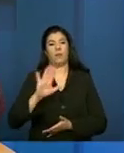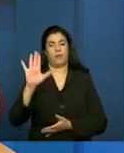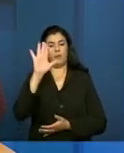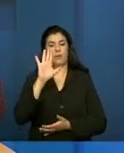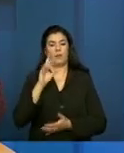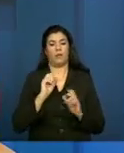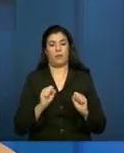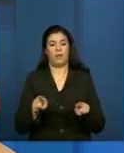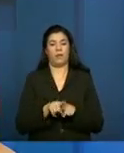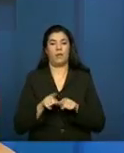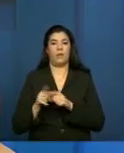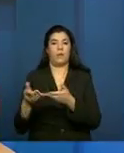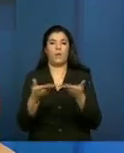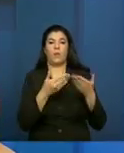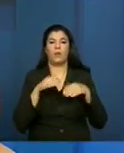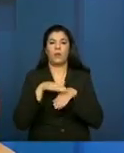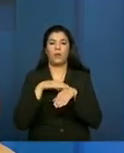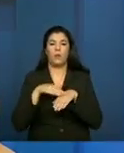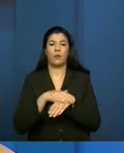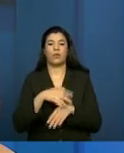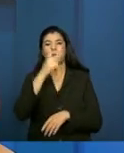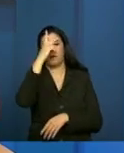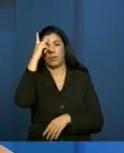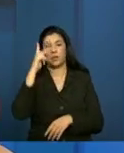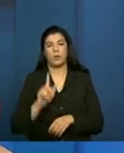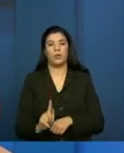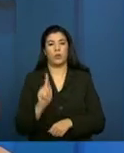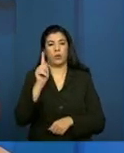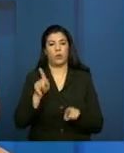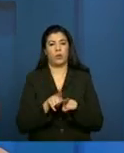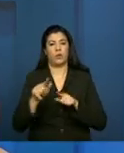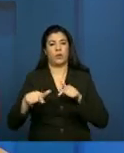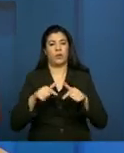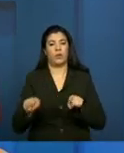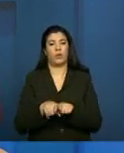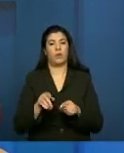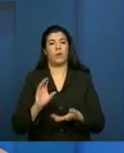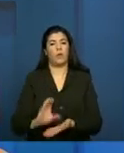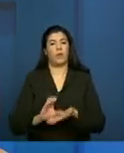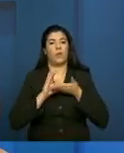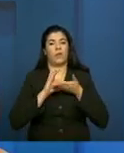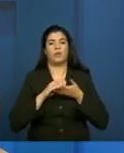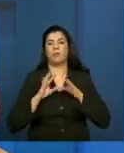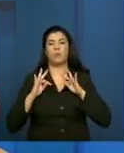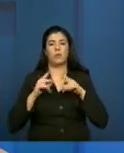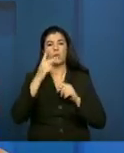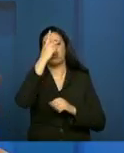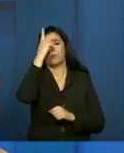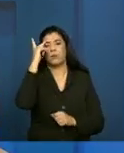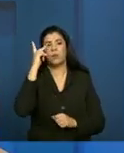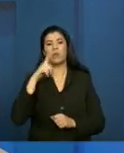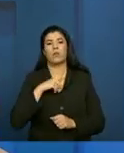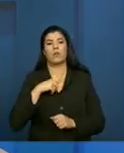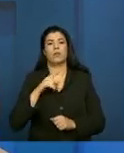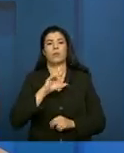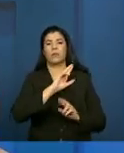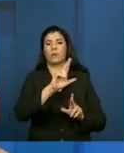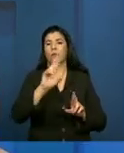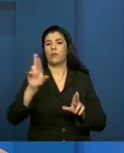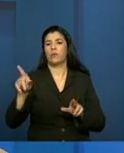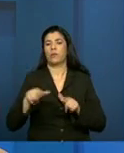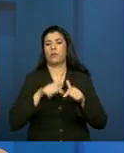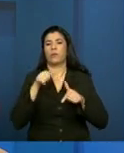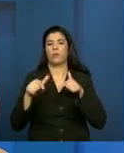podendo conversar um pouco com os gestores, com os trabalhadores, conselheiros, enfim, com todo o rol de pessoas que